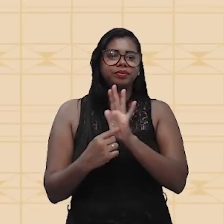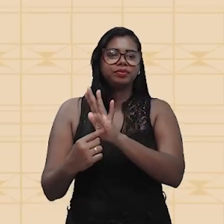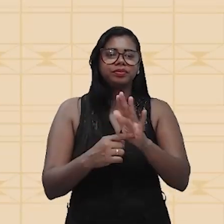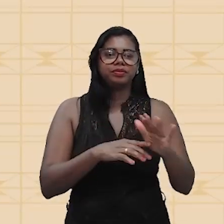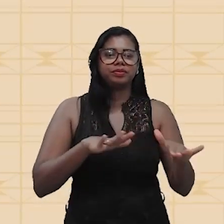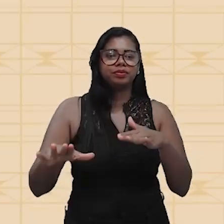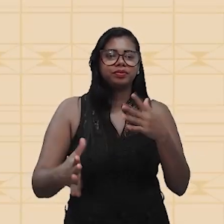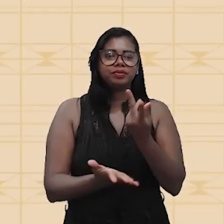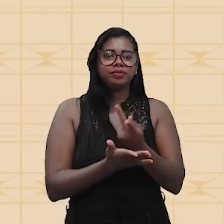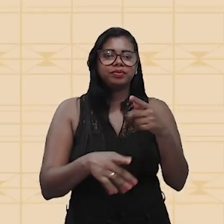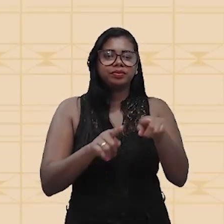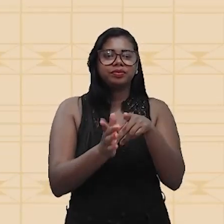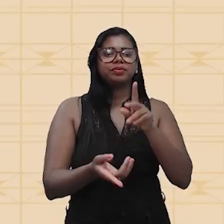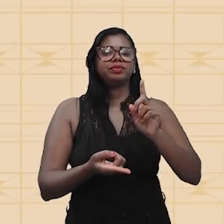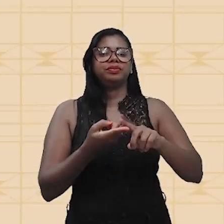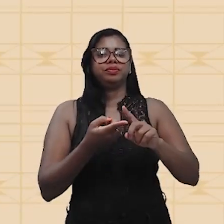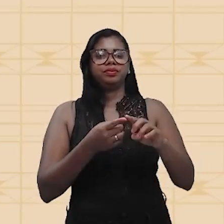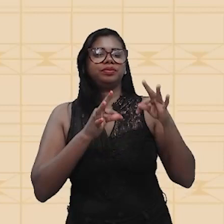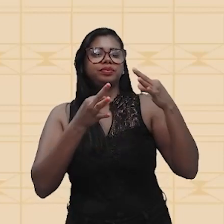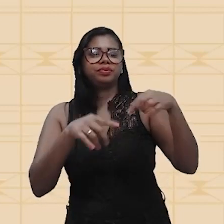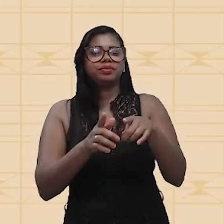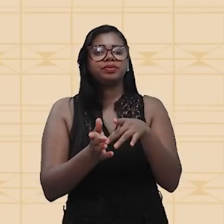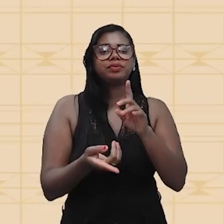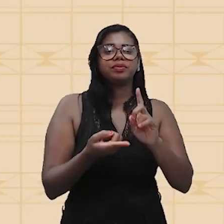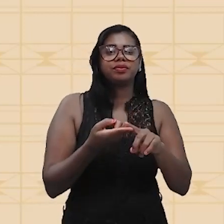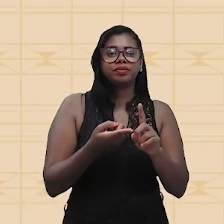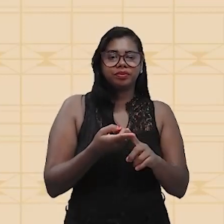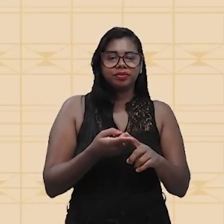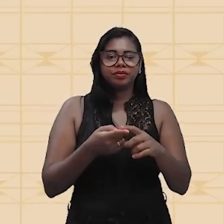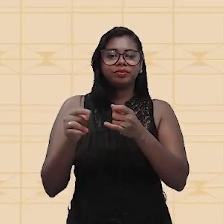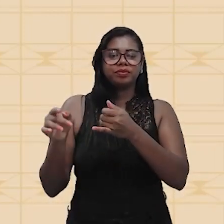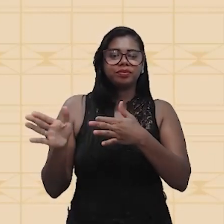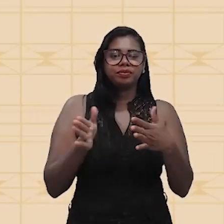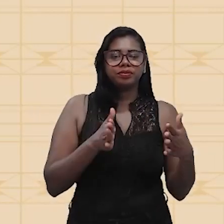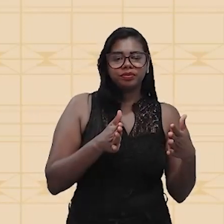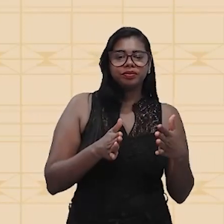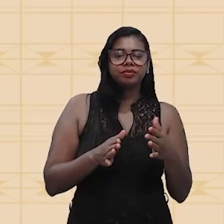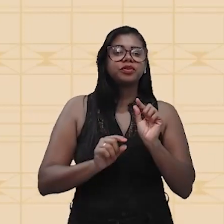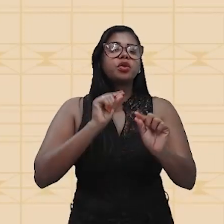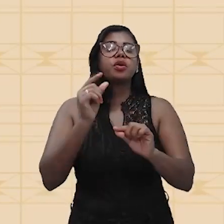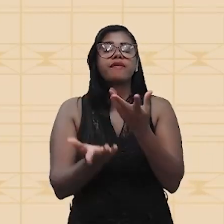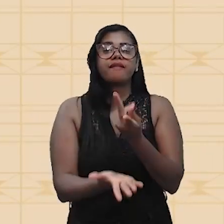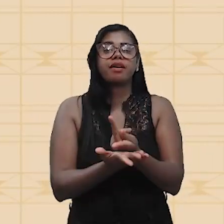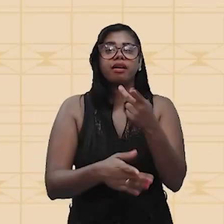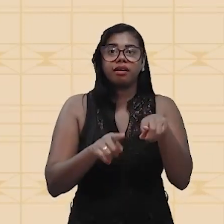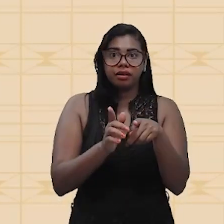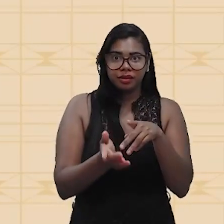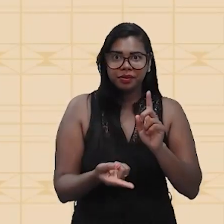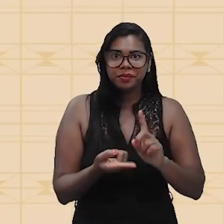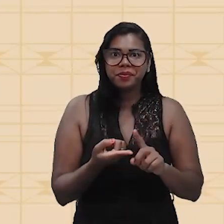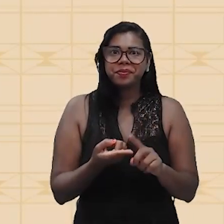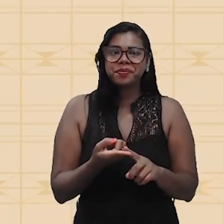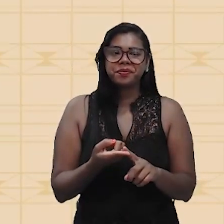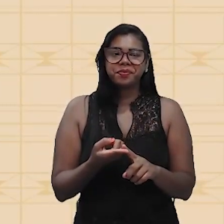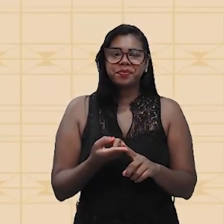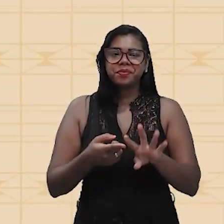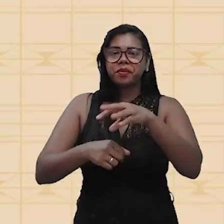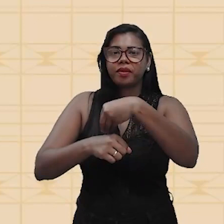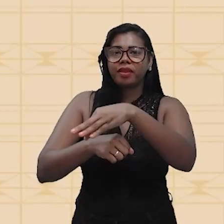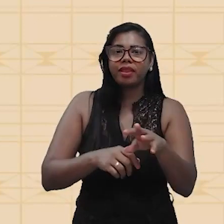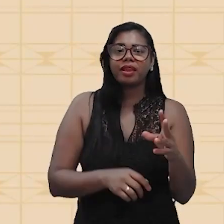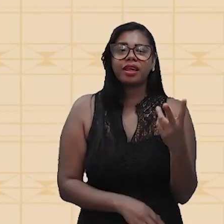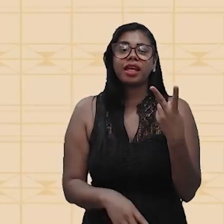indo em todas as direções, mas não tem um fluxo contínuo. O que vai acontecer é que quando você atribui dois